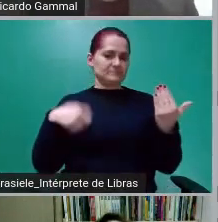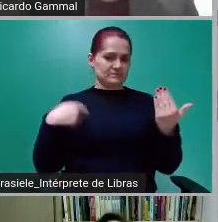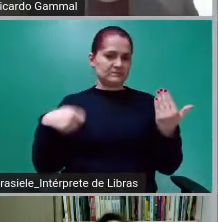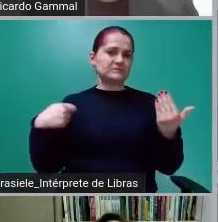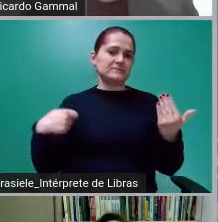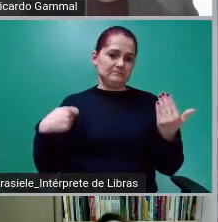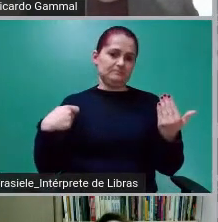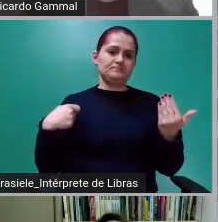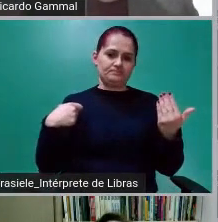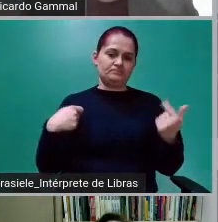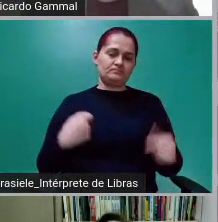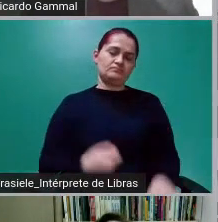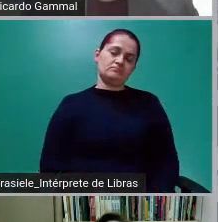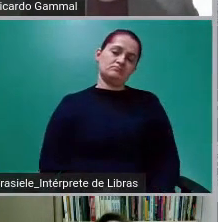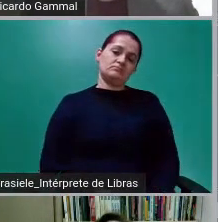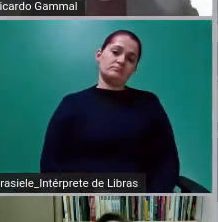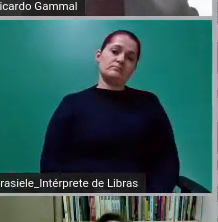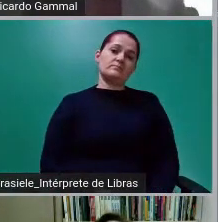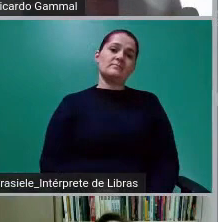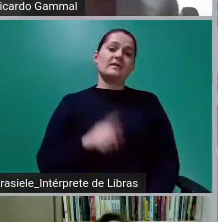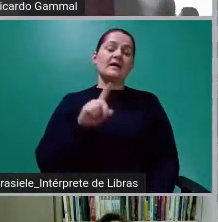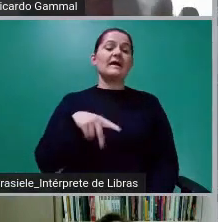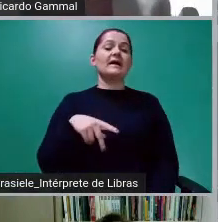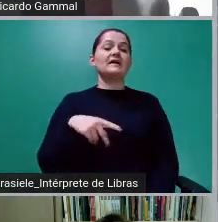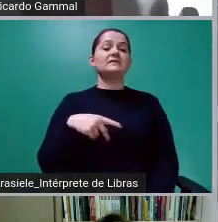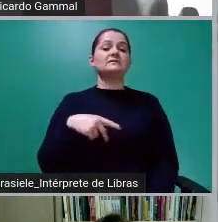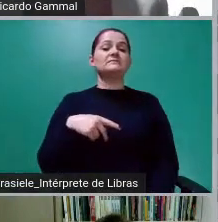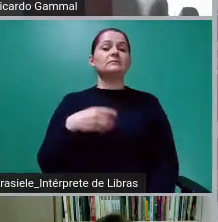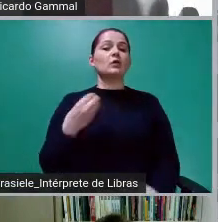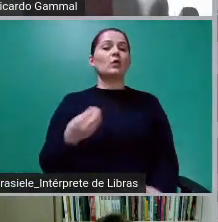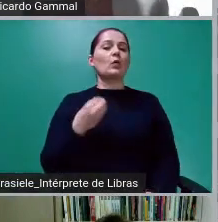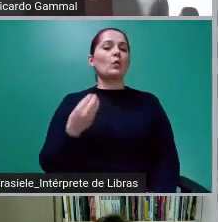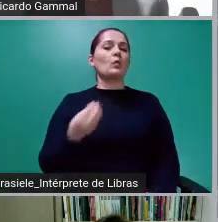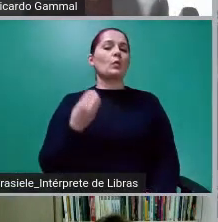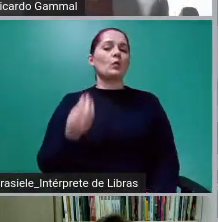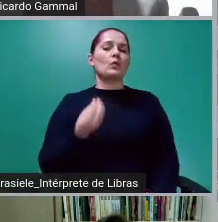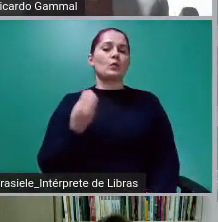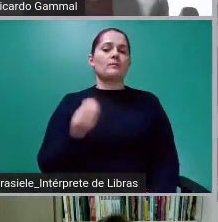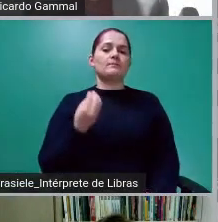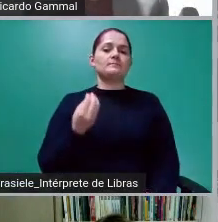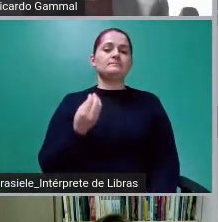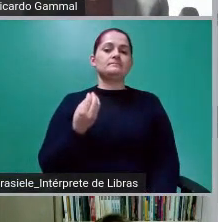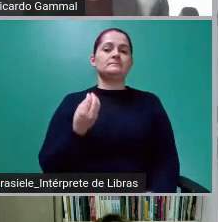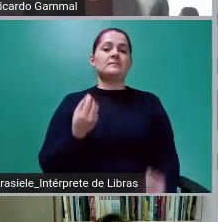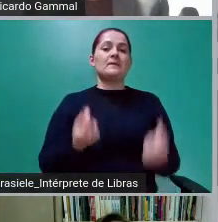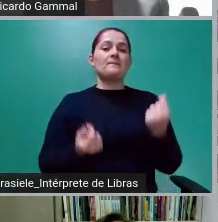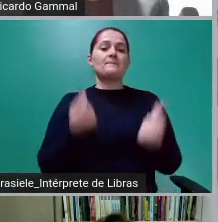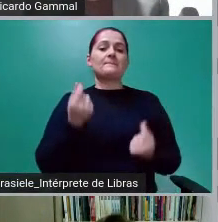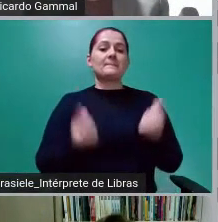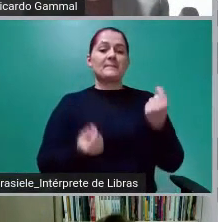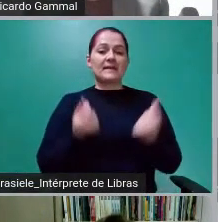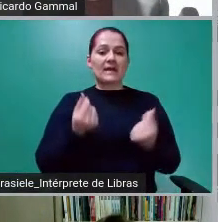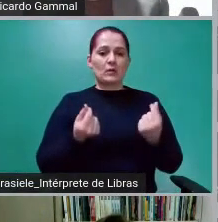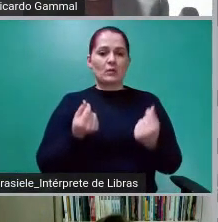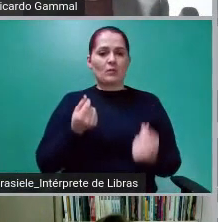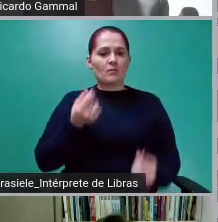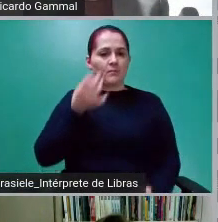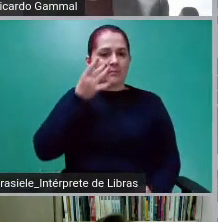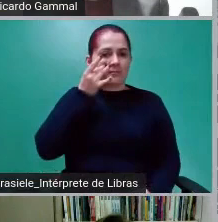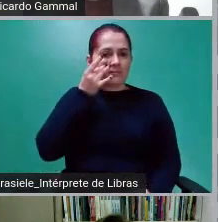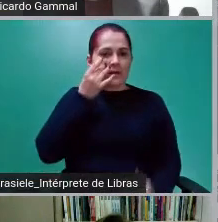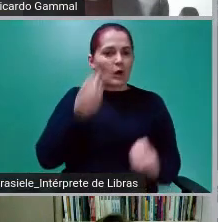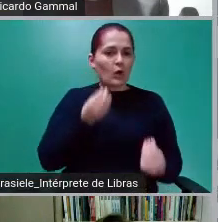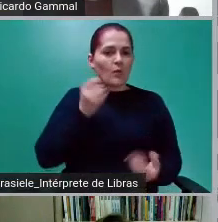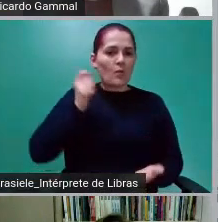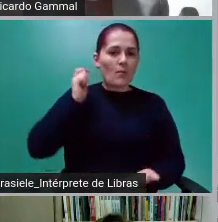quanto à modalidade usada de pregão presencial, que é uma modalidade que não